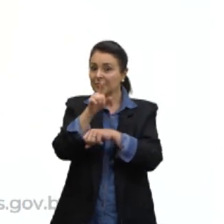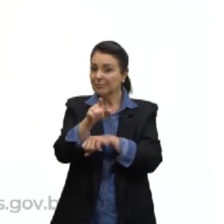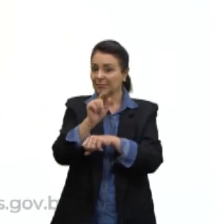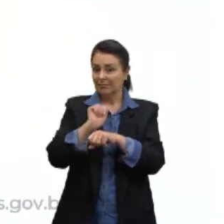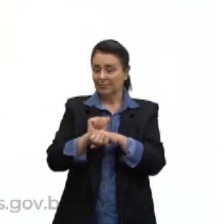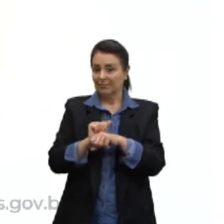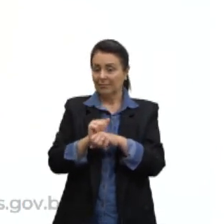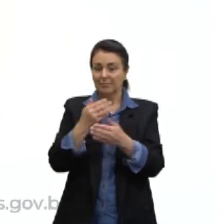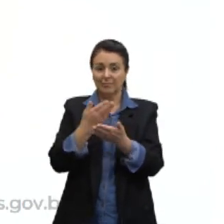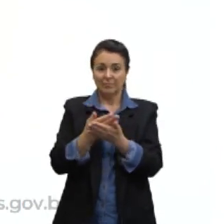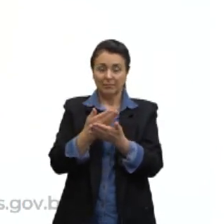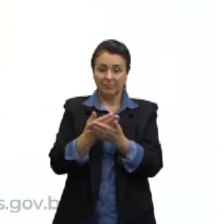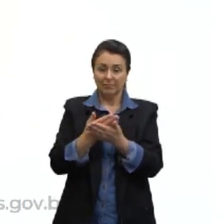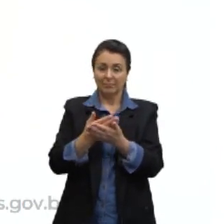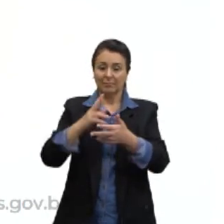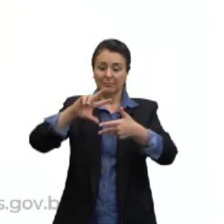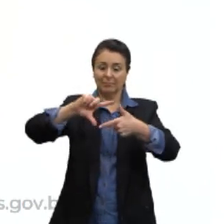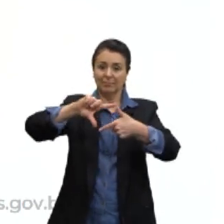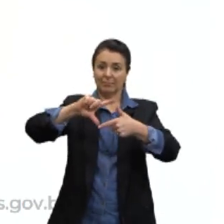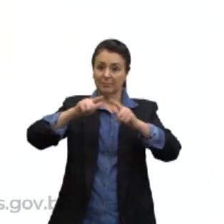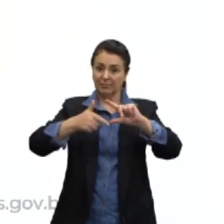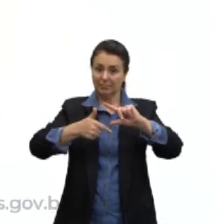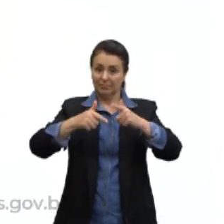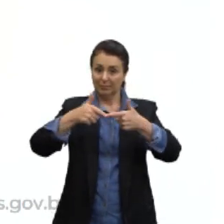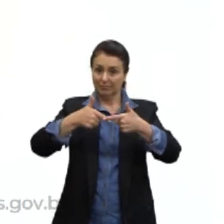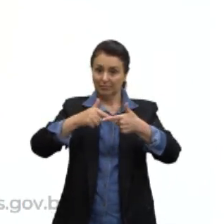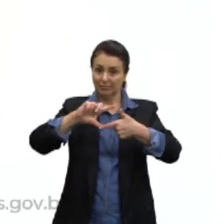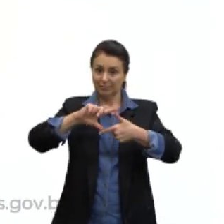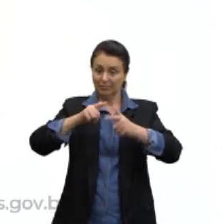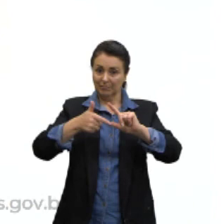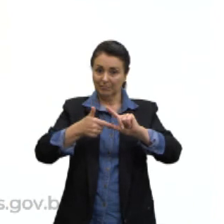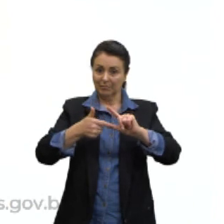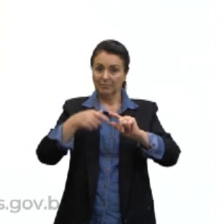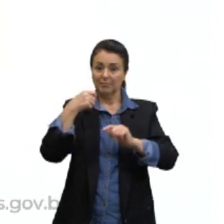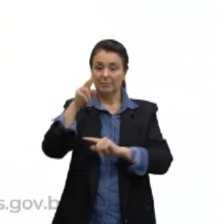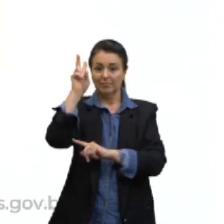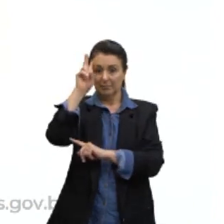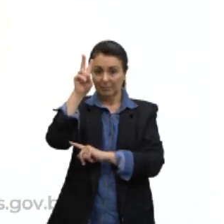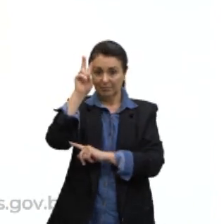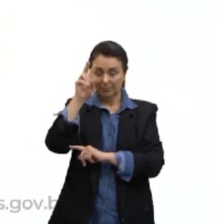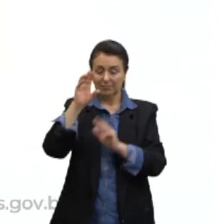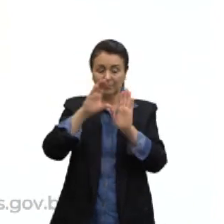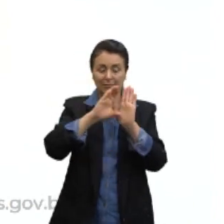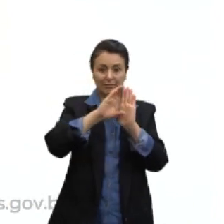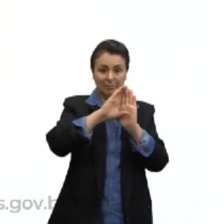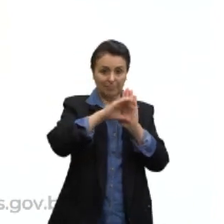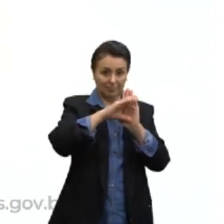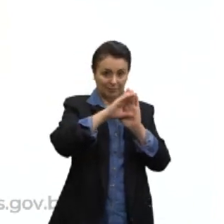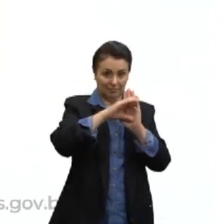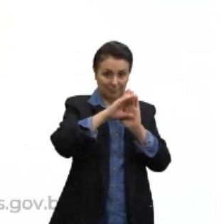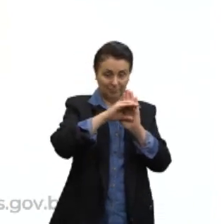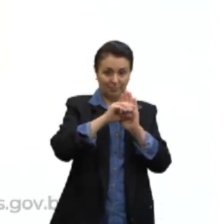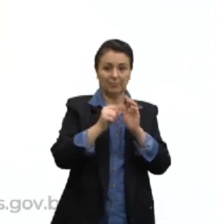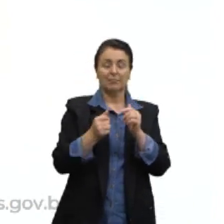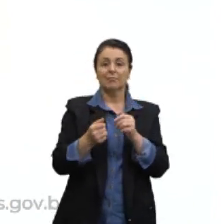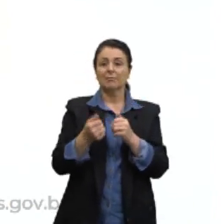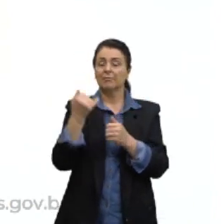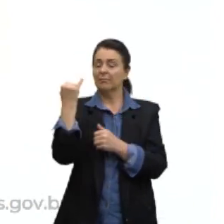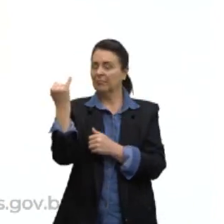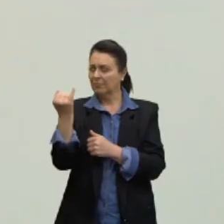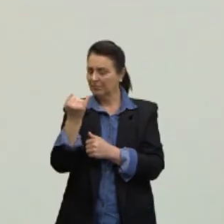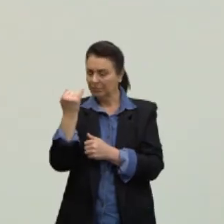Essa aula de geometria, uma aula que, para lembrar vocês desses conceitos, esses conceitos